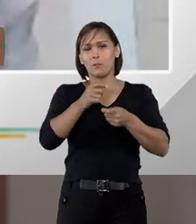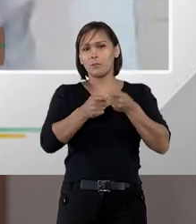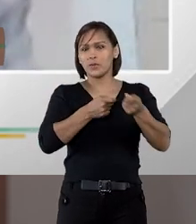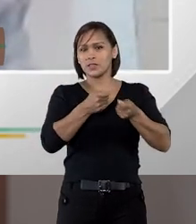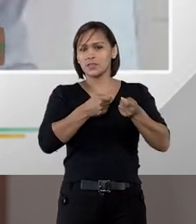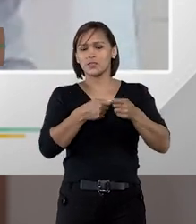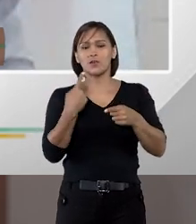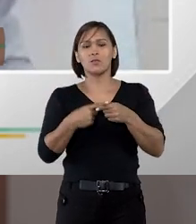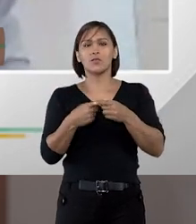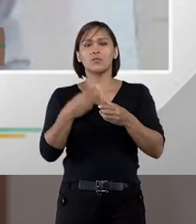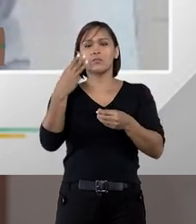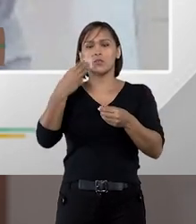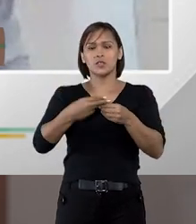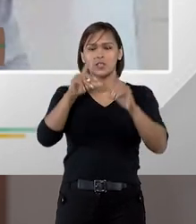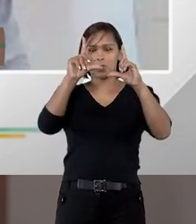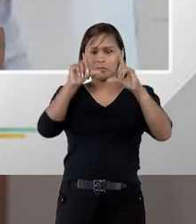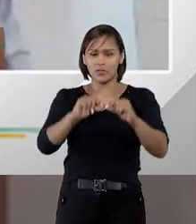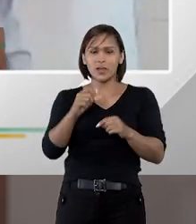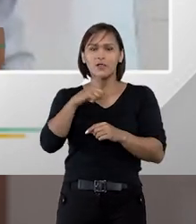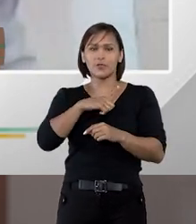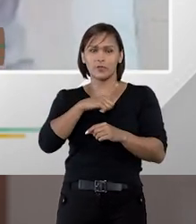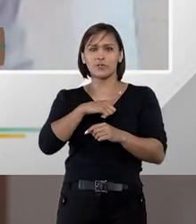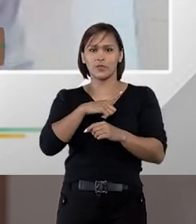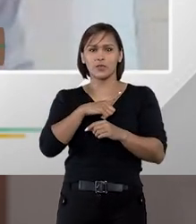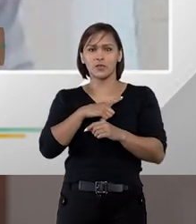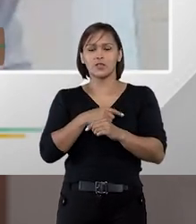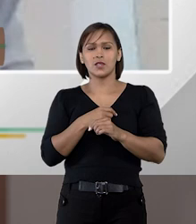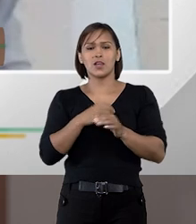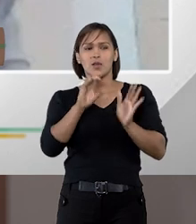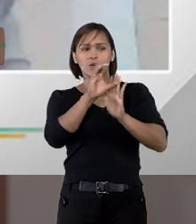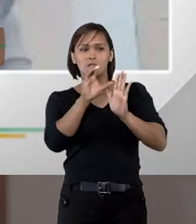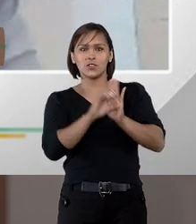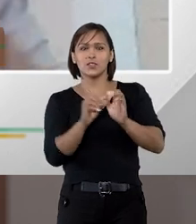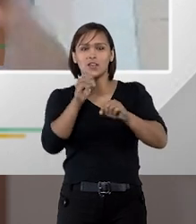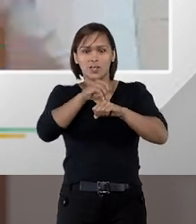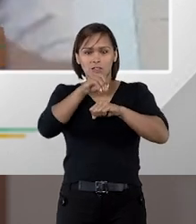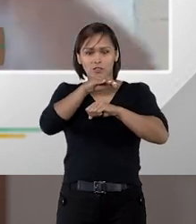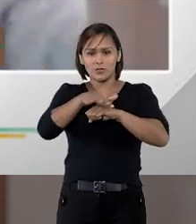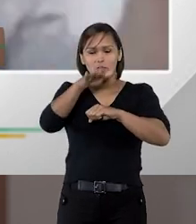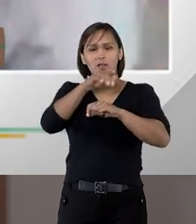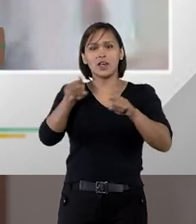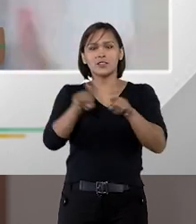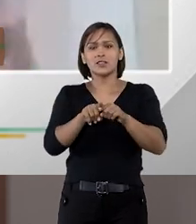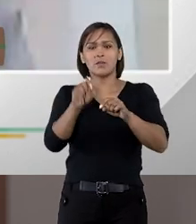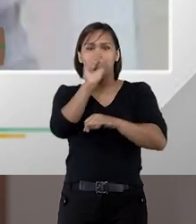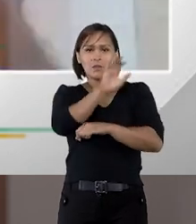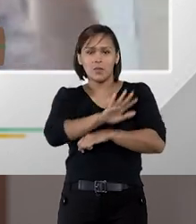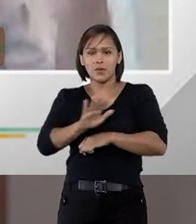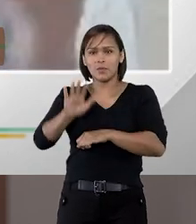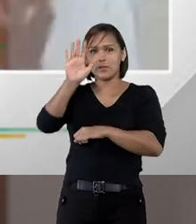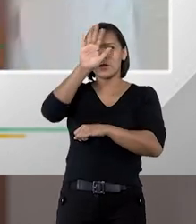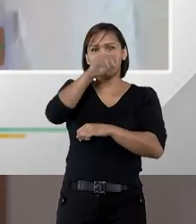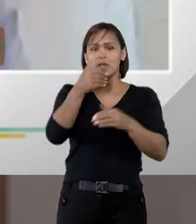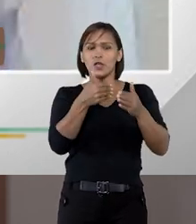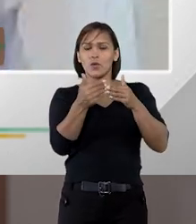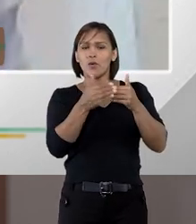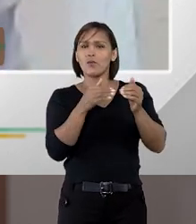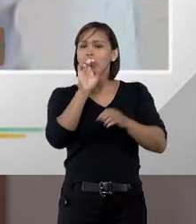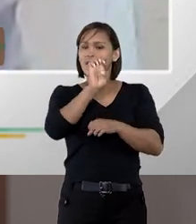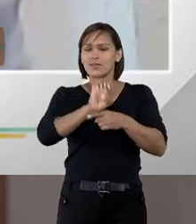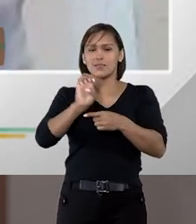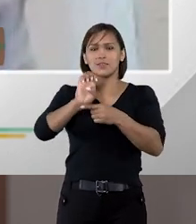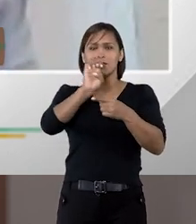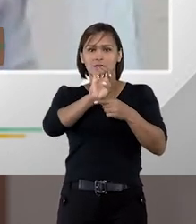a competição porque pequenos municípios vão ter os seus editais divulgados teoricamente para o Brasil inteiro e para empresas de quaisquer